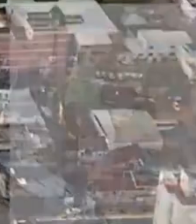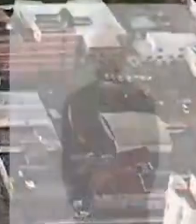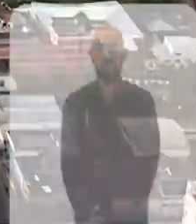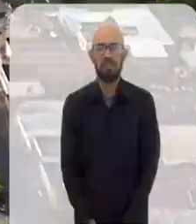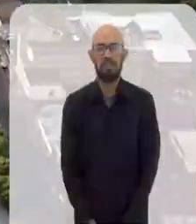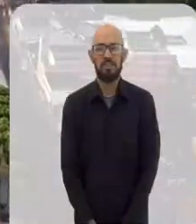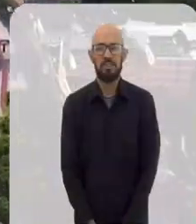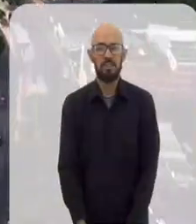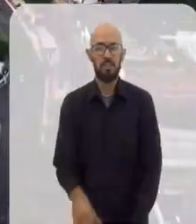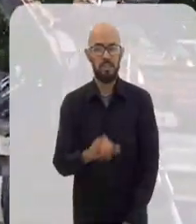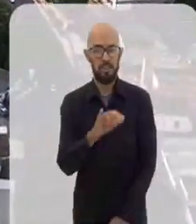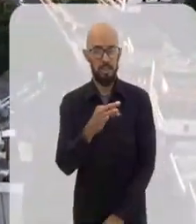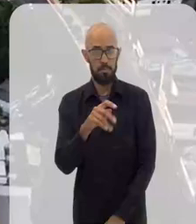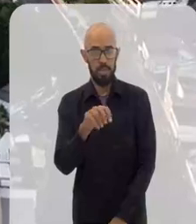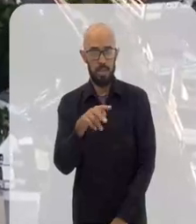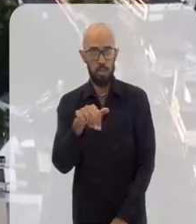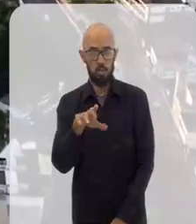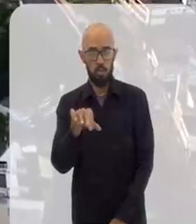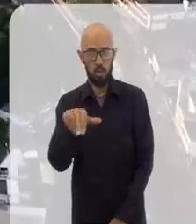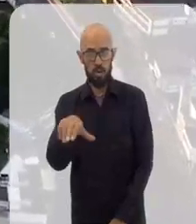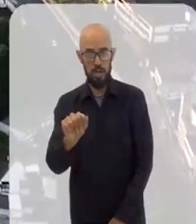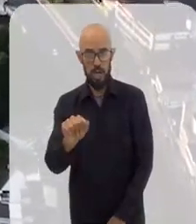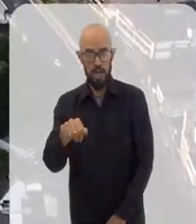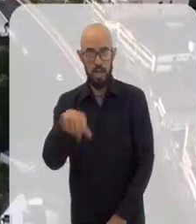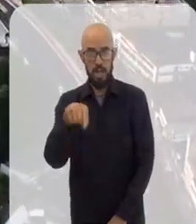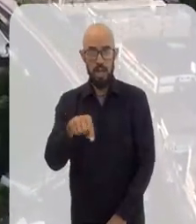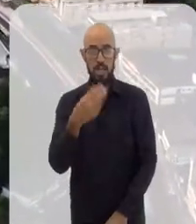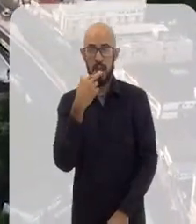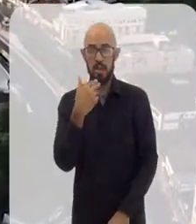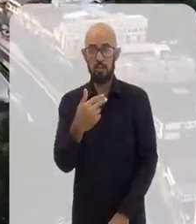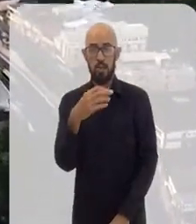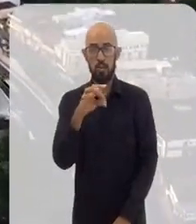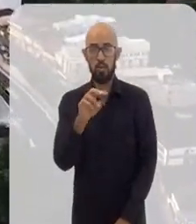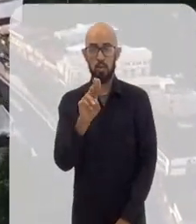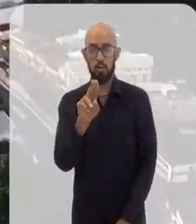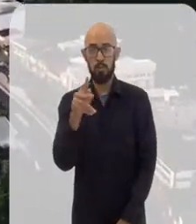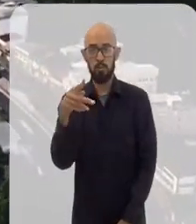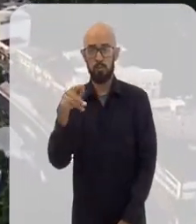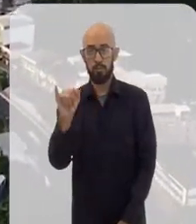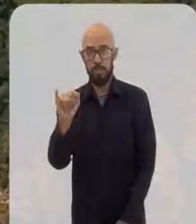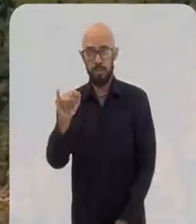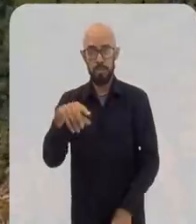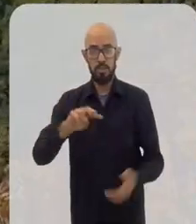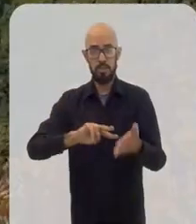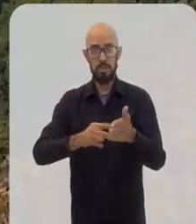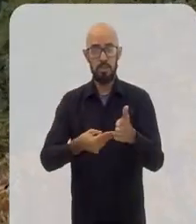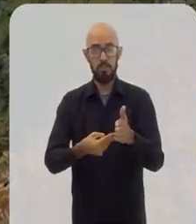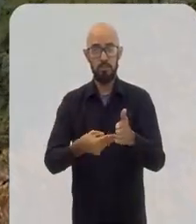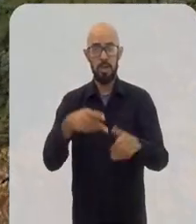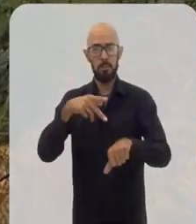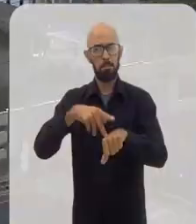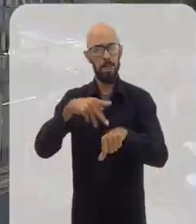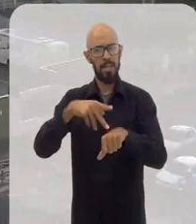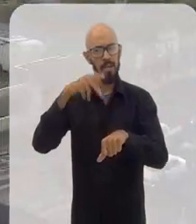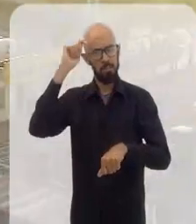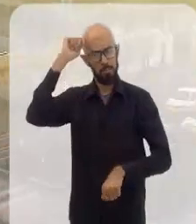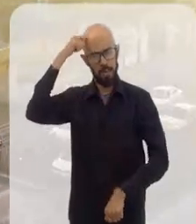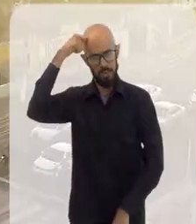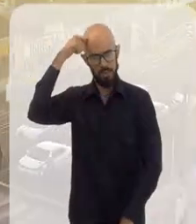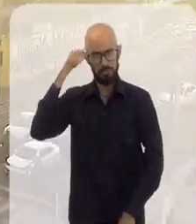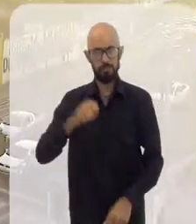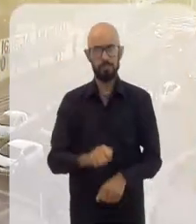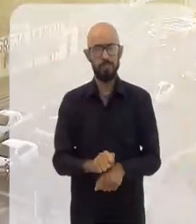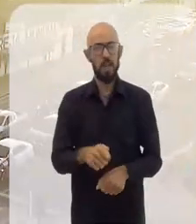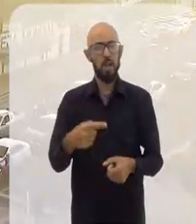Itaperuna vem da língua tupi e significa pedra erguida escura ou pedra preta. O maior